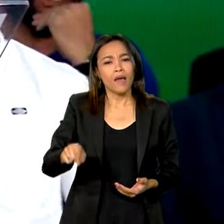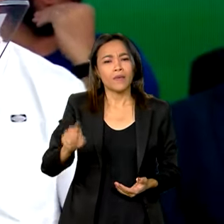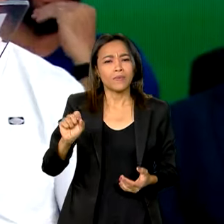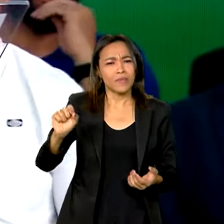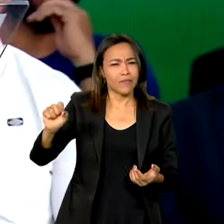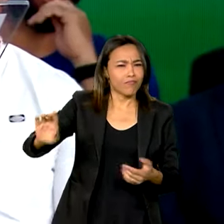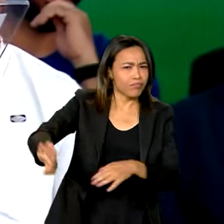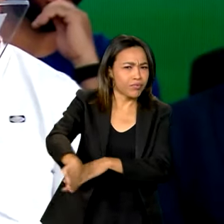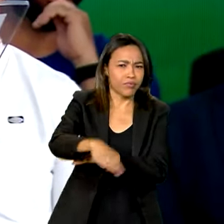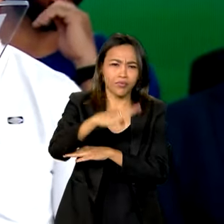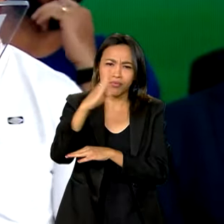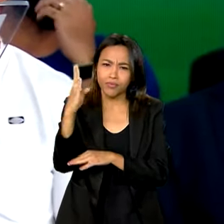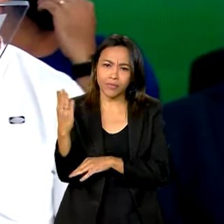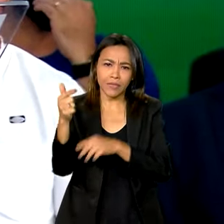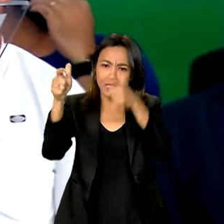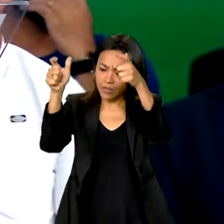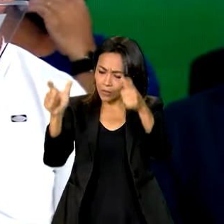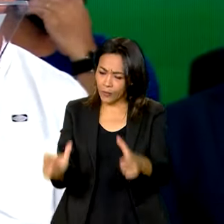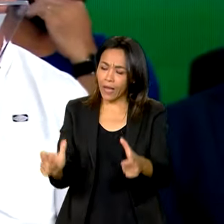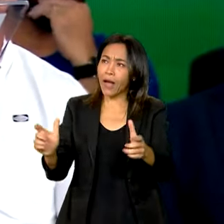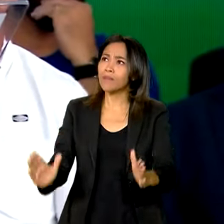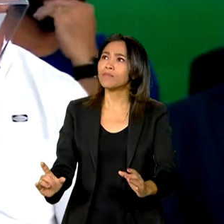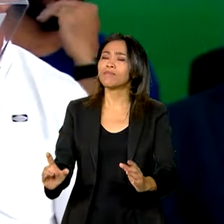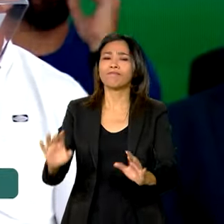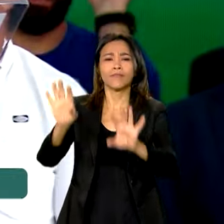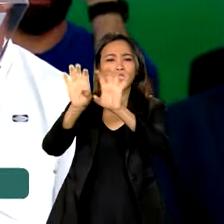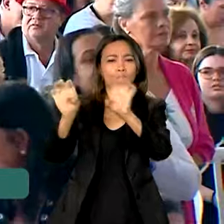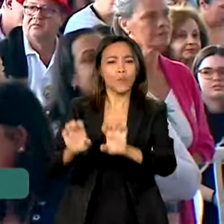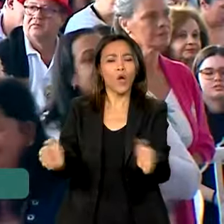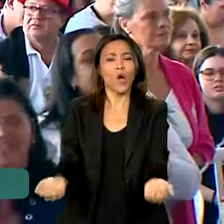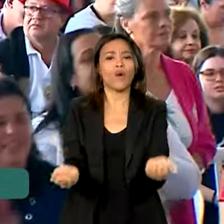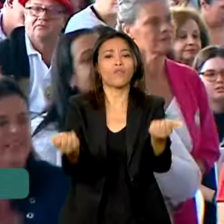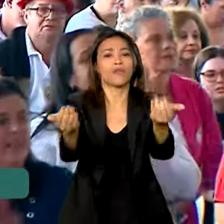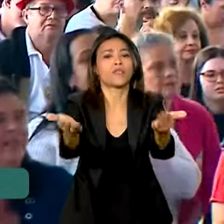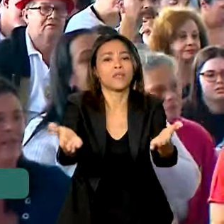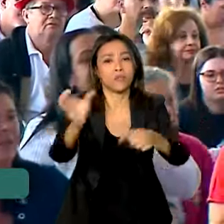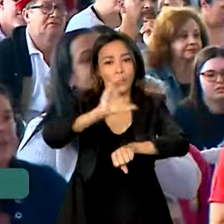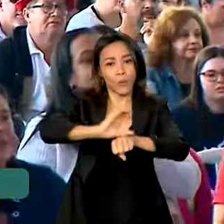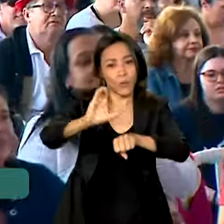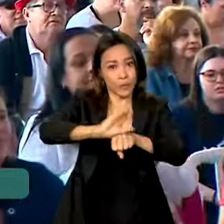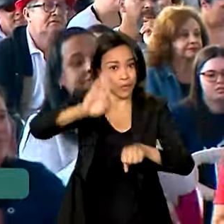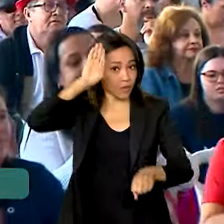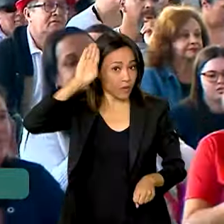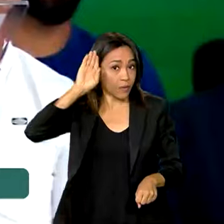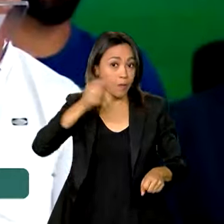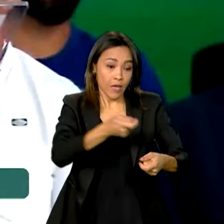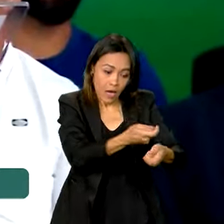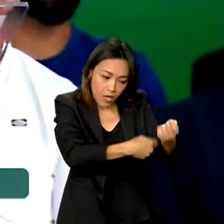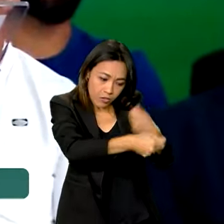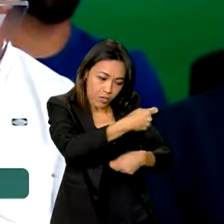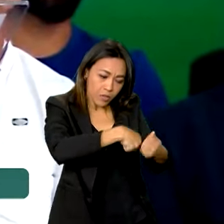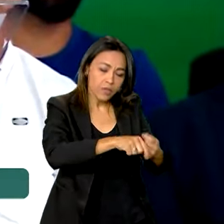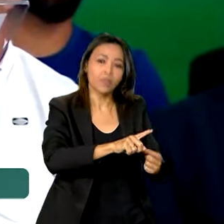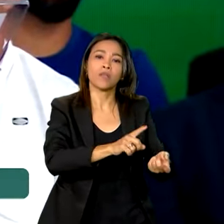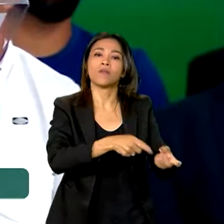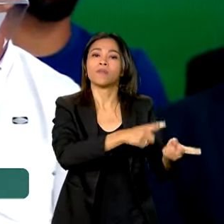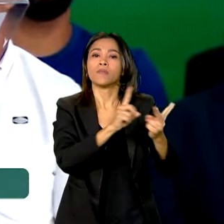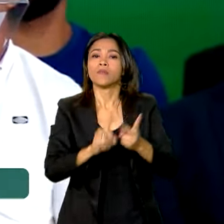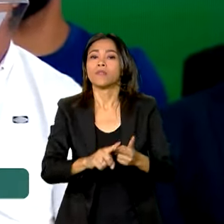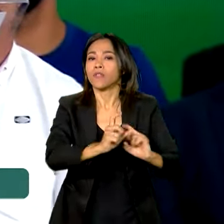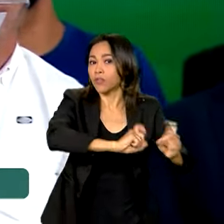integralmente nesse prédio, ofertando cursos de graduação em administração, ciências